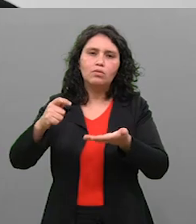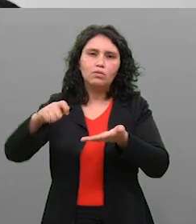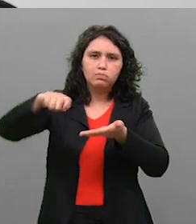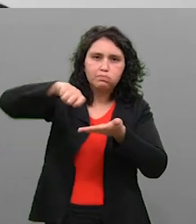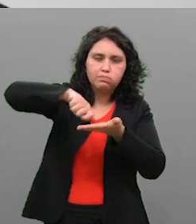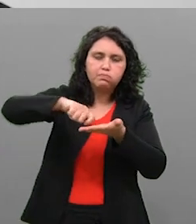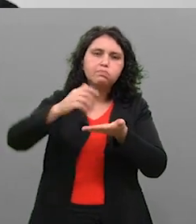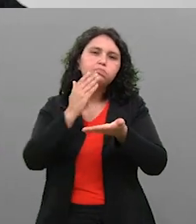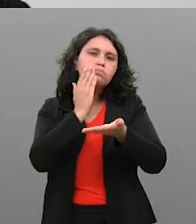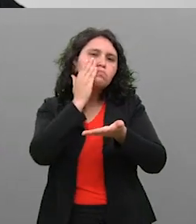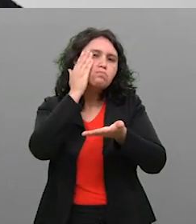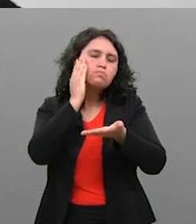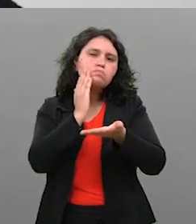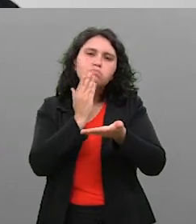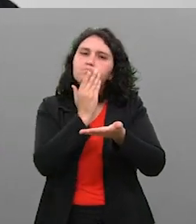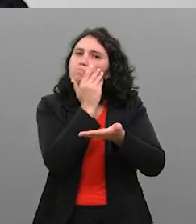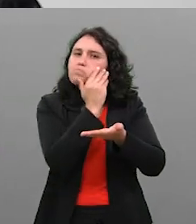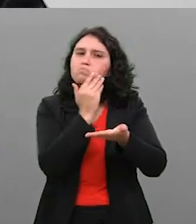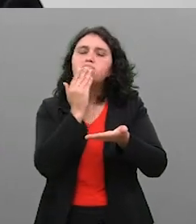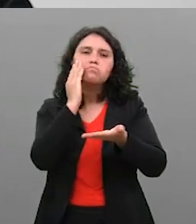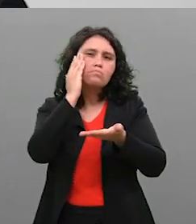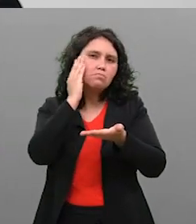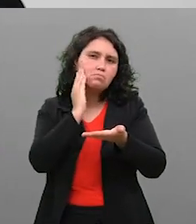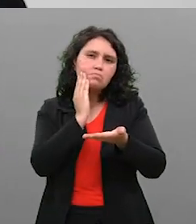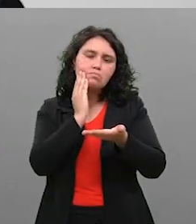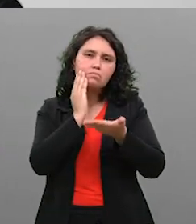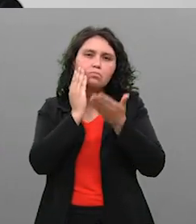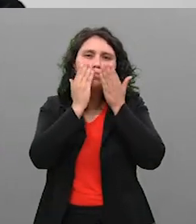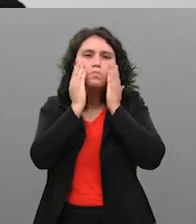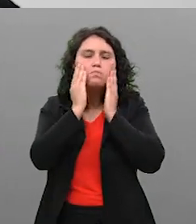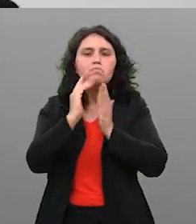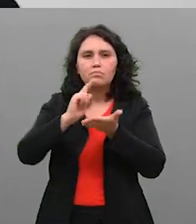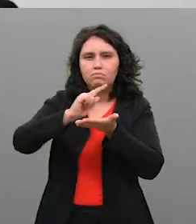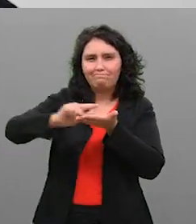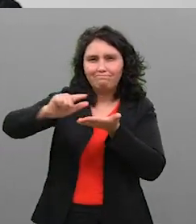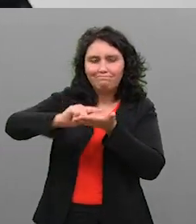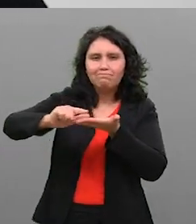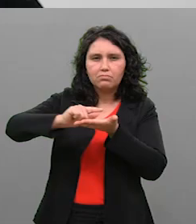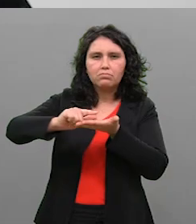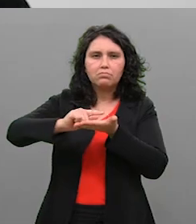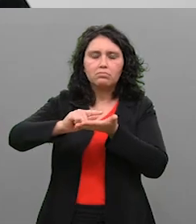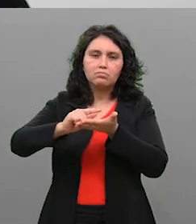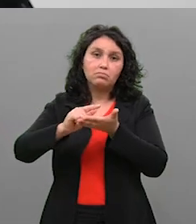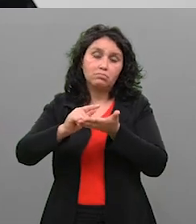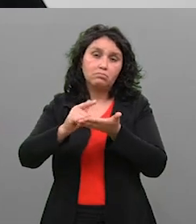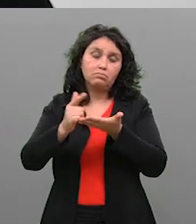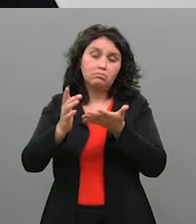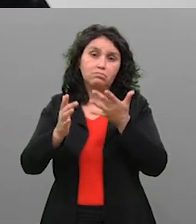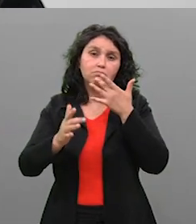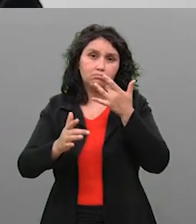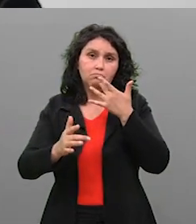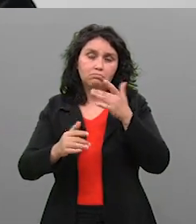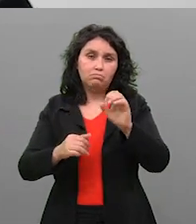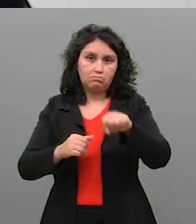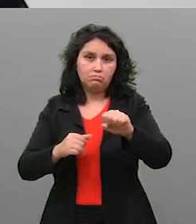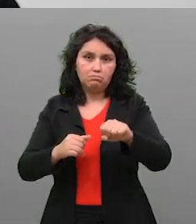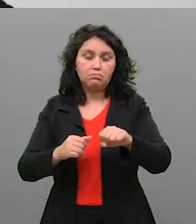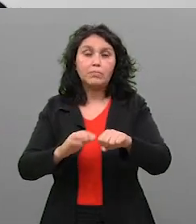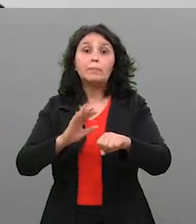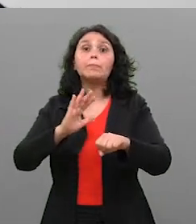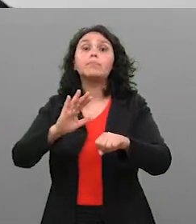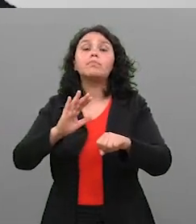e passar um líquido no rosto de uma pessoa, não é algo complicado. Se eu ensinar a qualquer pessoa, qualquer pessoa faz isso.